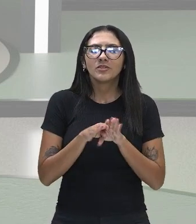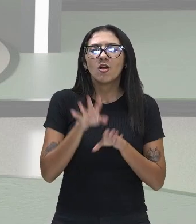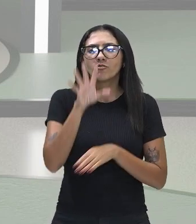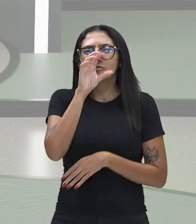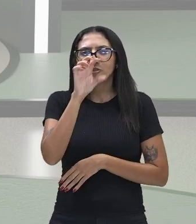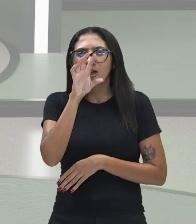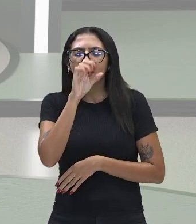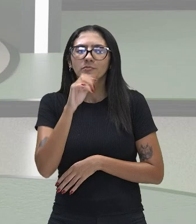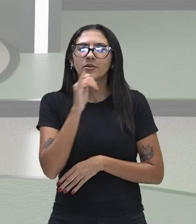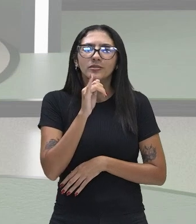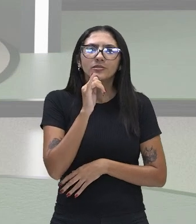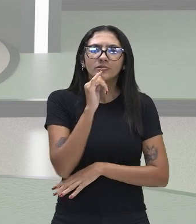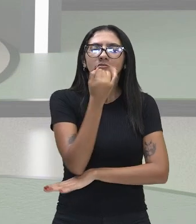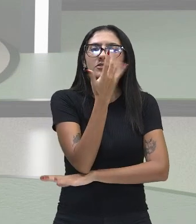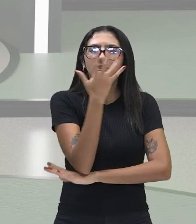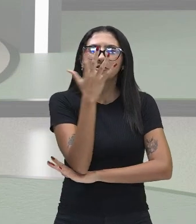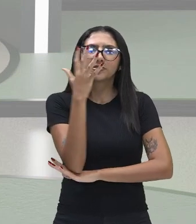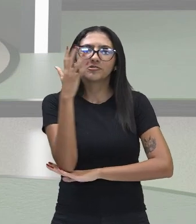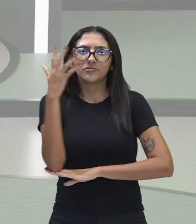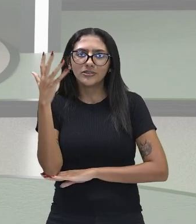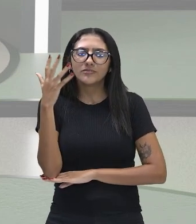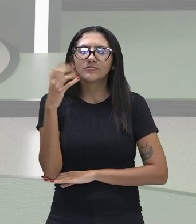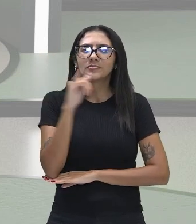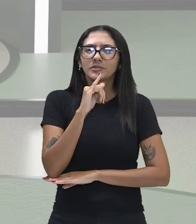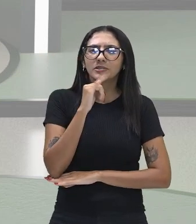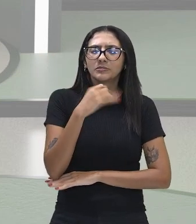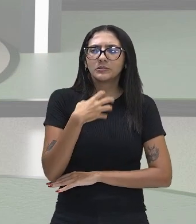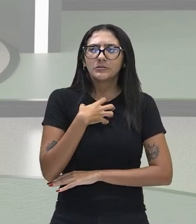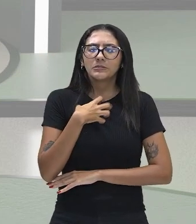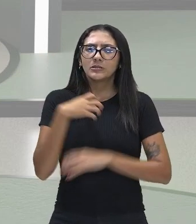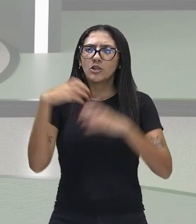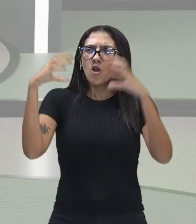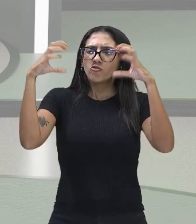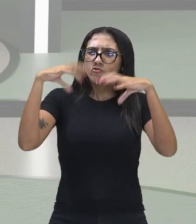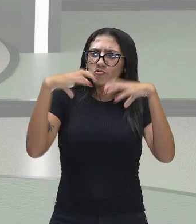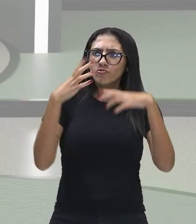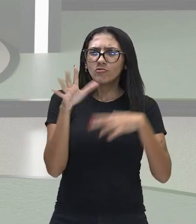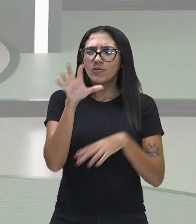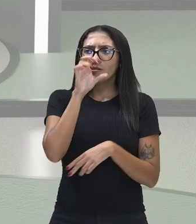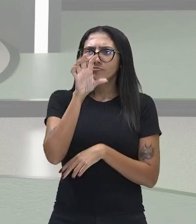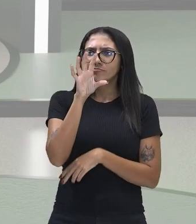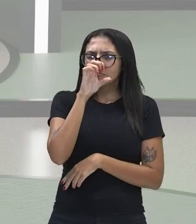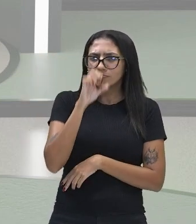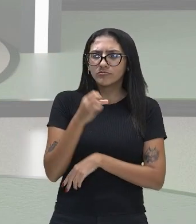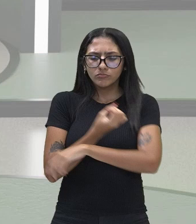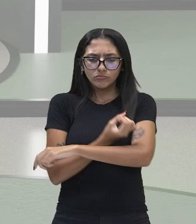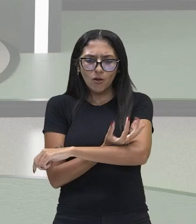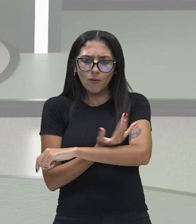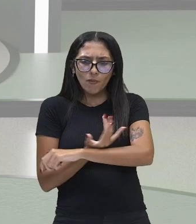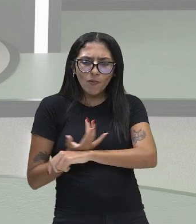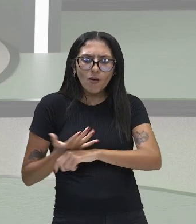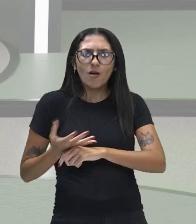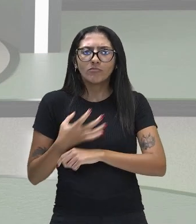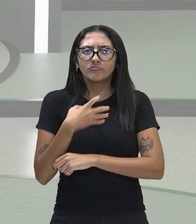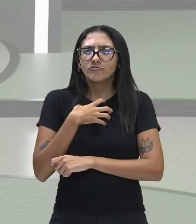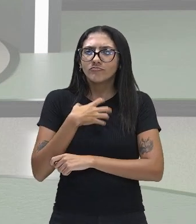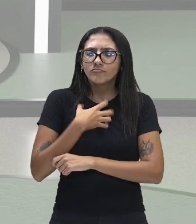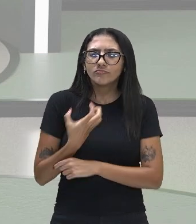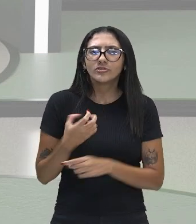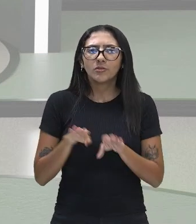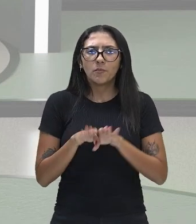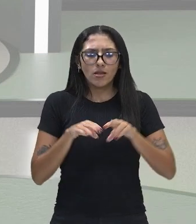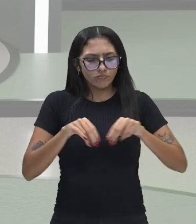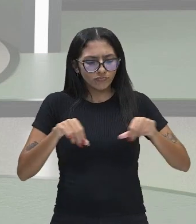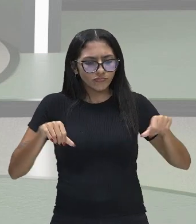cai aquela chuva a gente costuma associar a coisa boa, tem um cheiro característico, cheiro de terra molhada, o solo